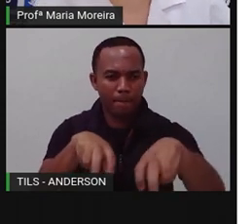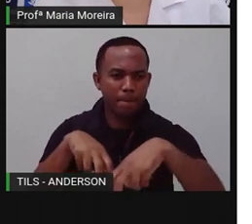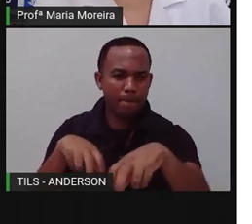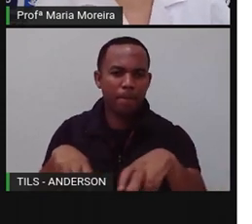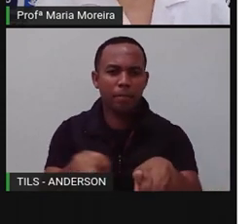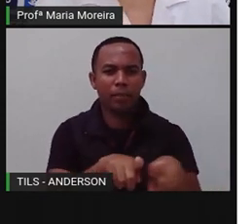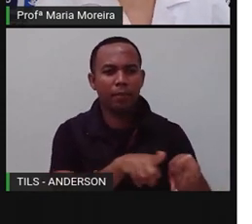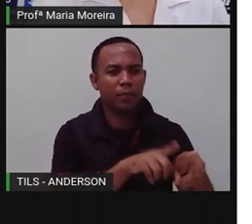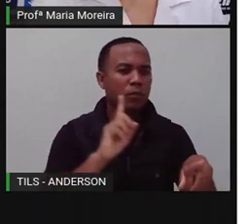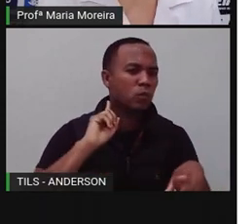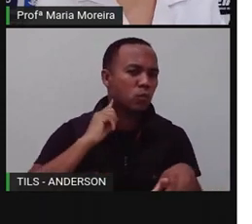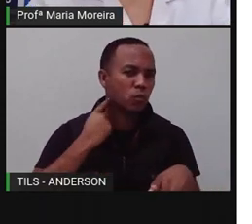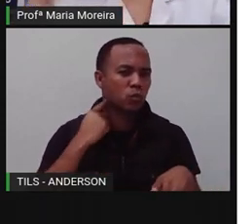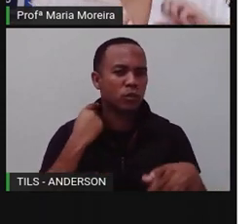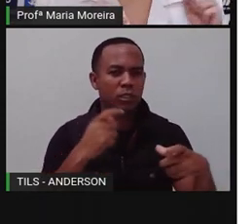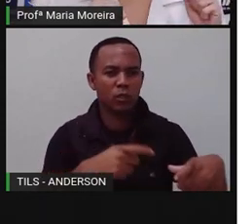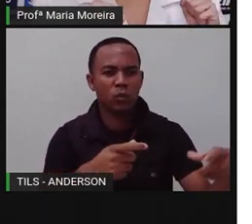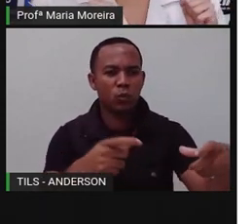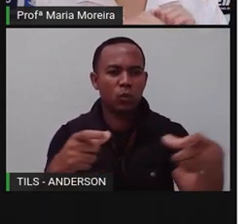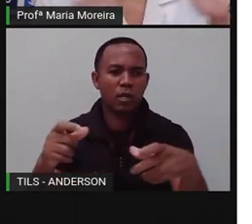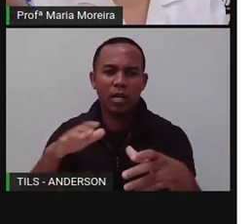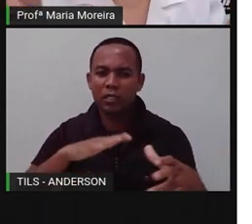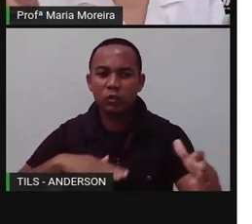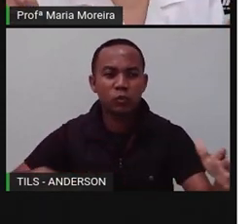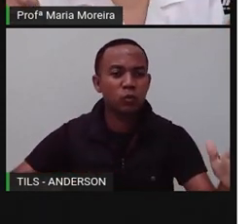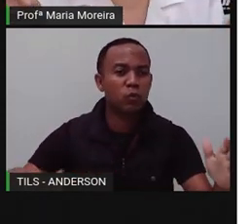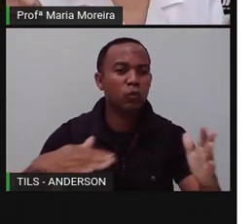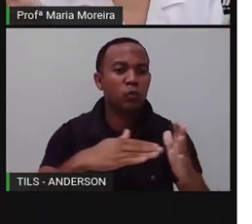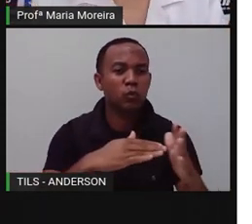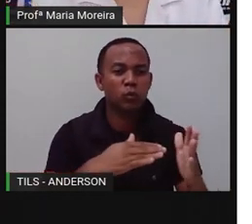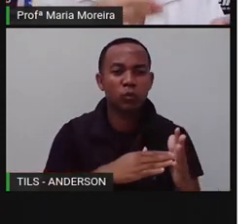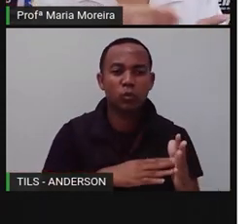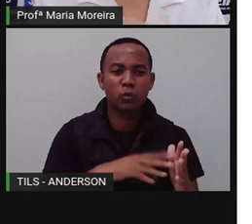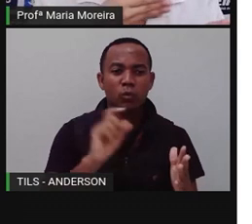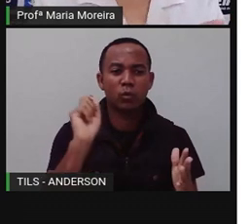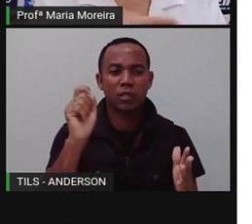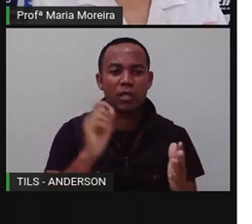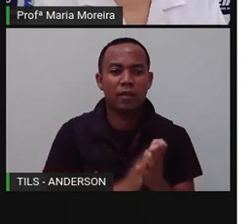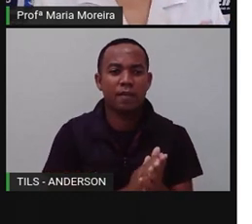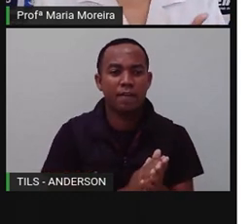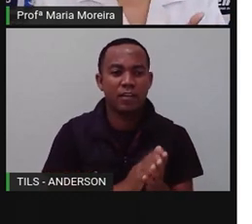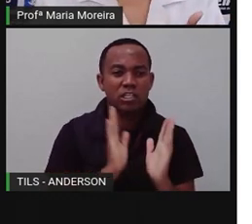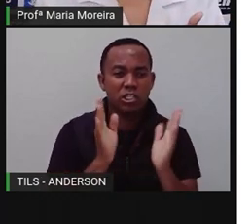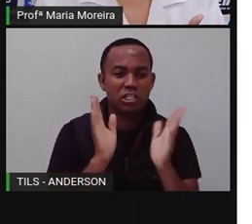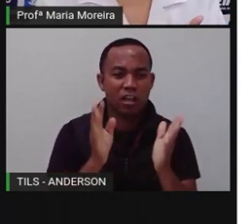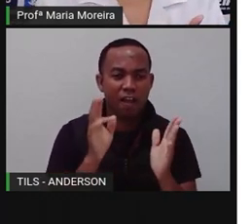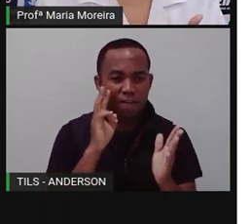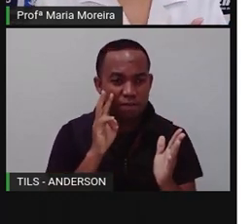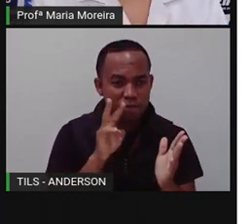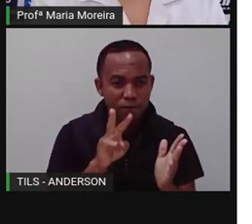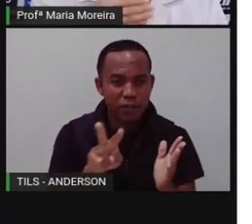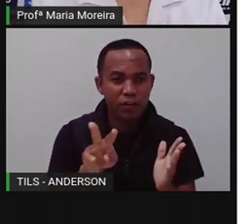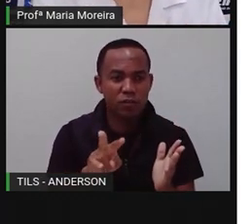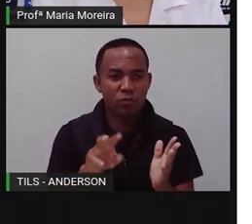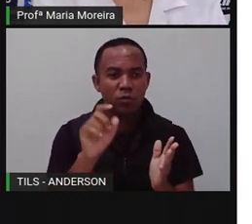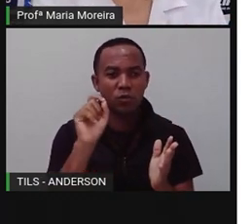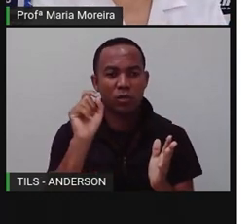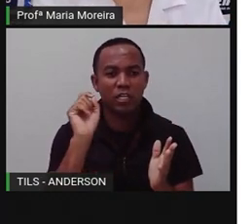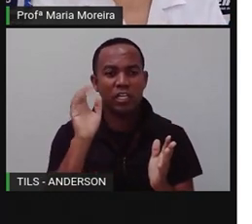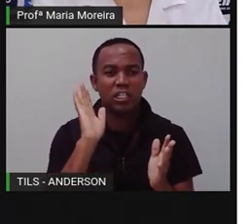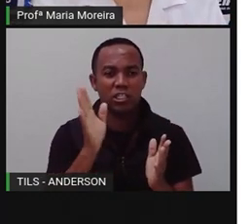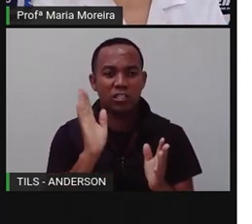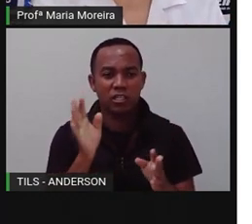contaminar diversas áreas. Tudo isso que a Pró falou aí não é novidade nenhuma, porque vocês já viram isso outras vezes. Já